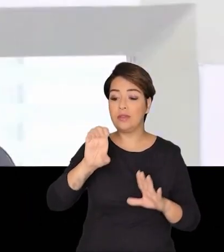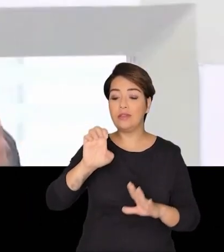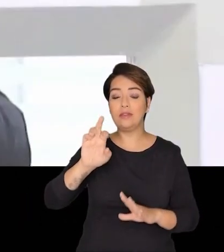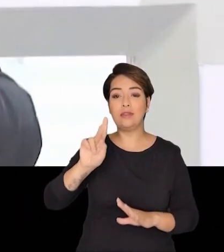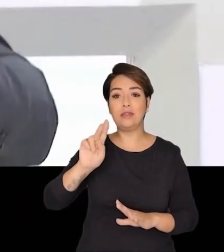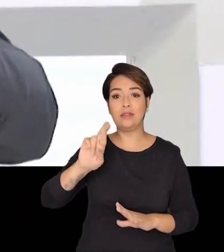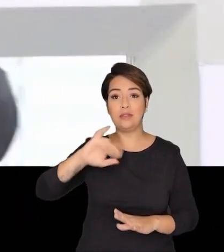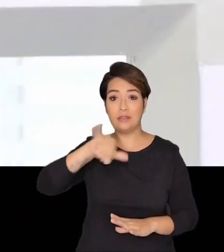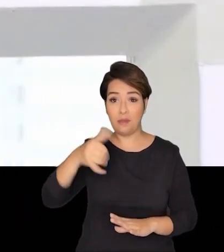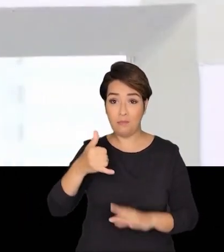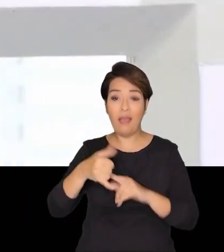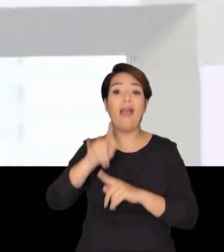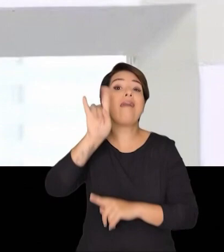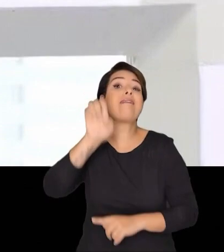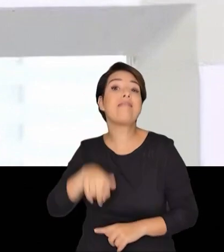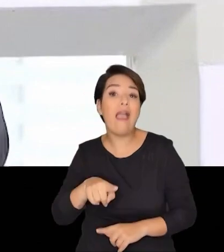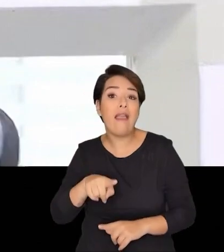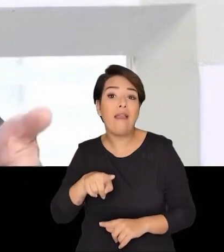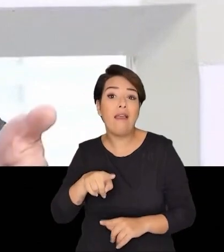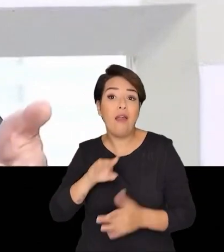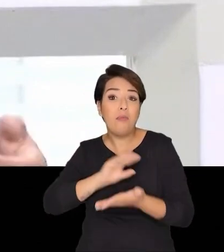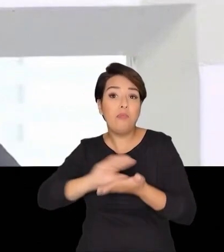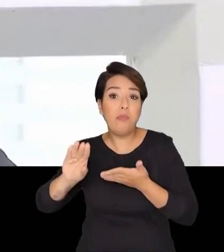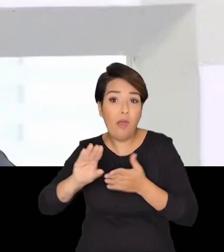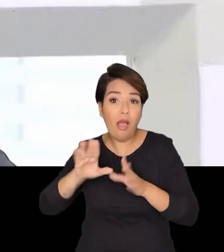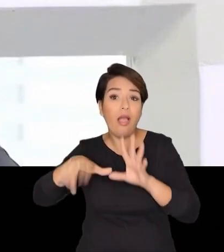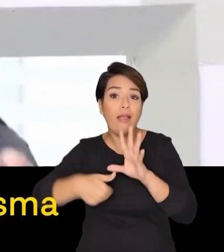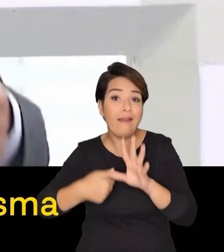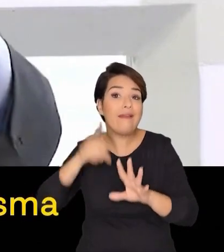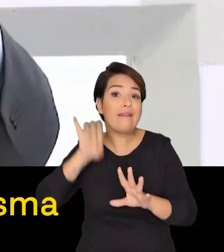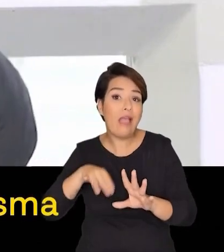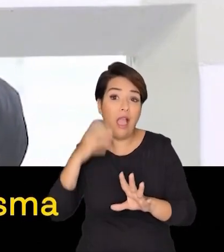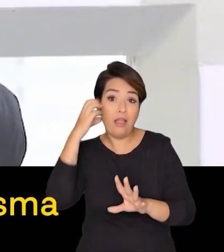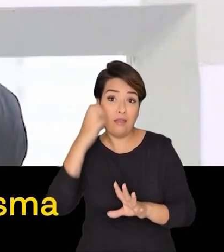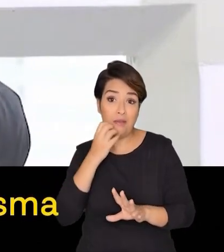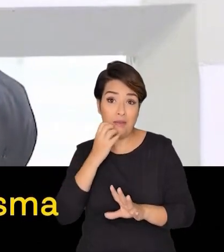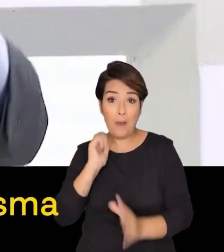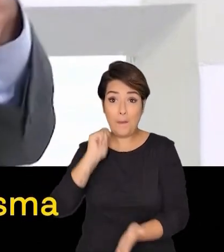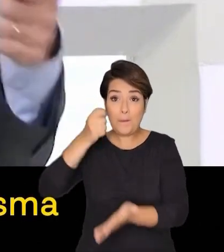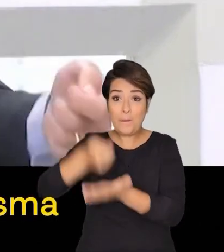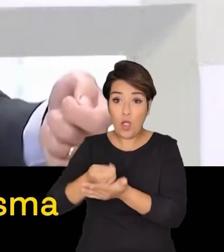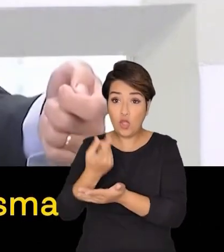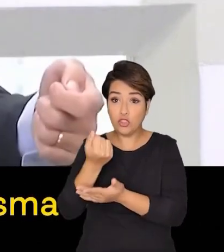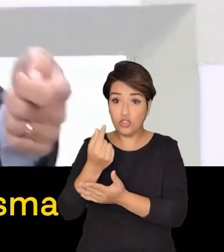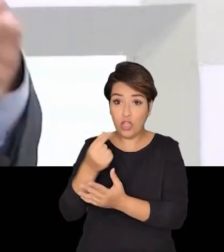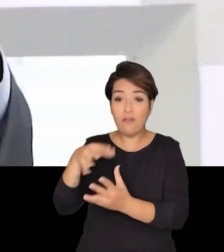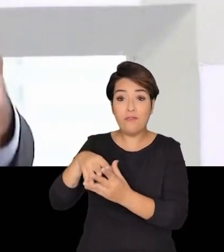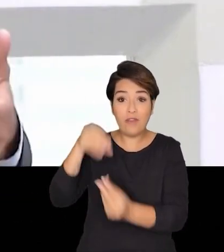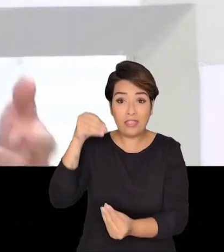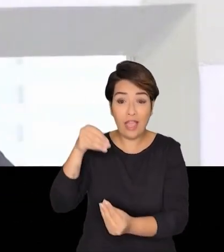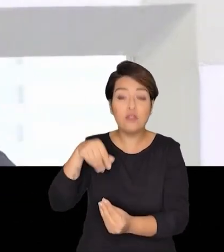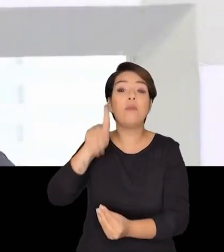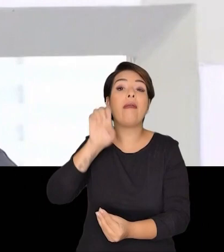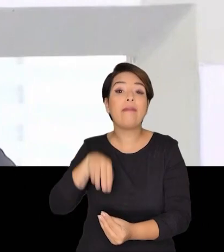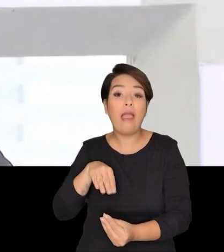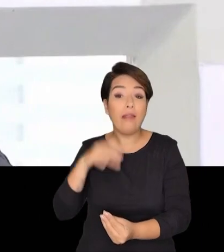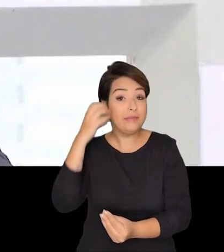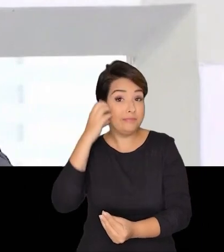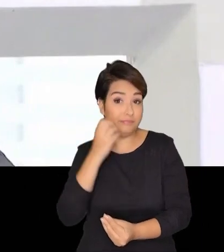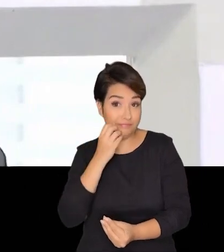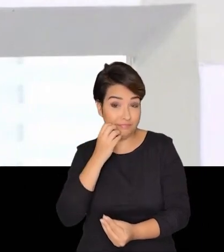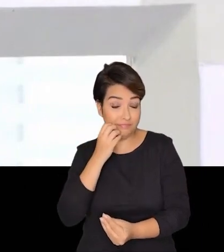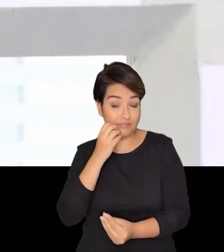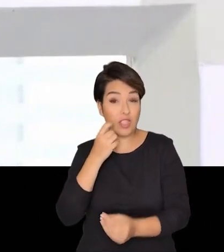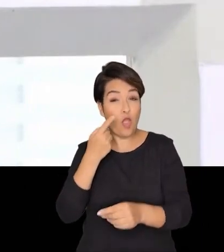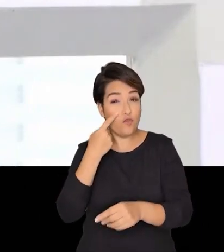CEPERJ. Quem turbinou o CEPERJ foi o Cláudio Castro quem colocou dinheiro para pagar fantasma foi Cláudio Castro e eu